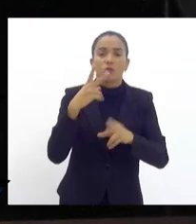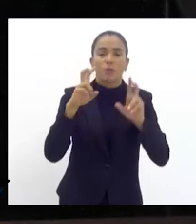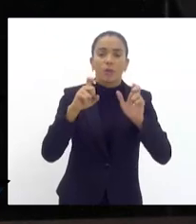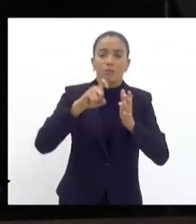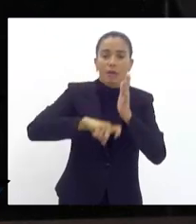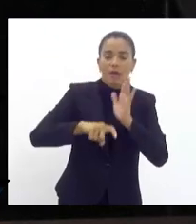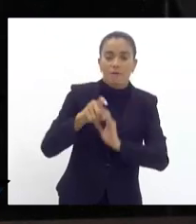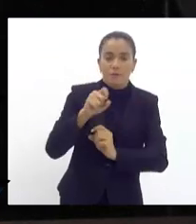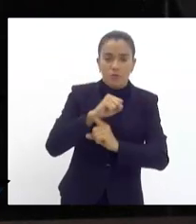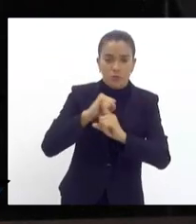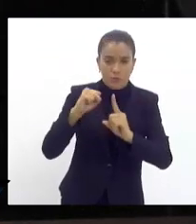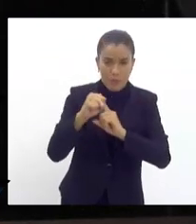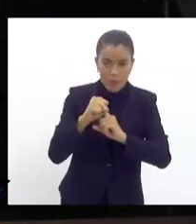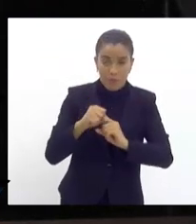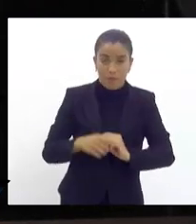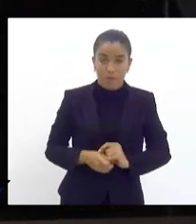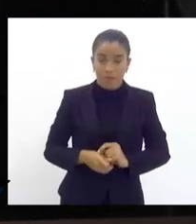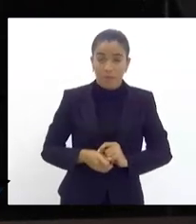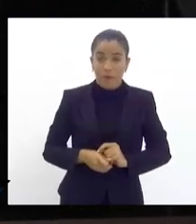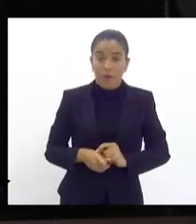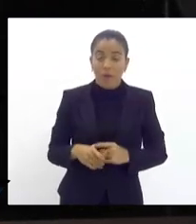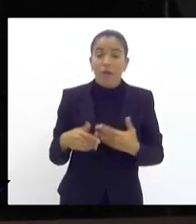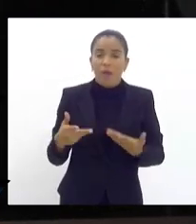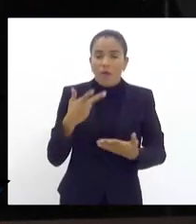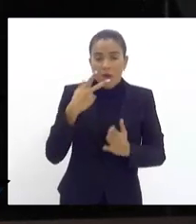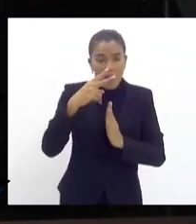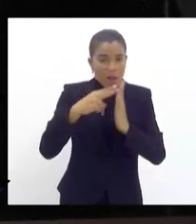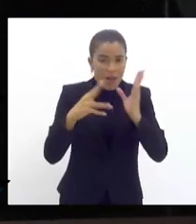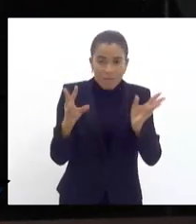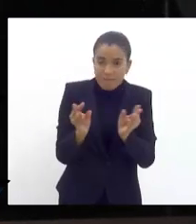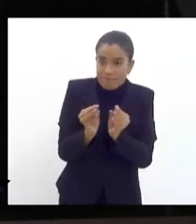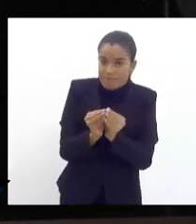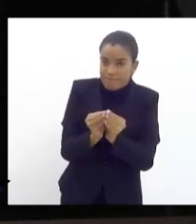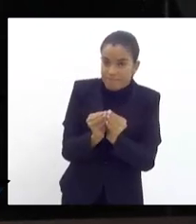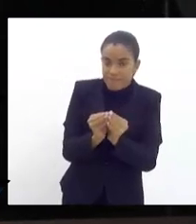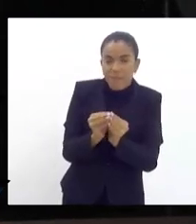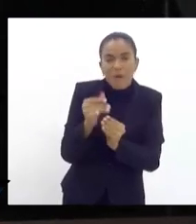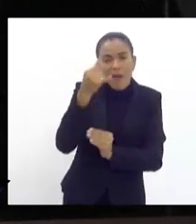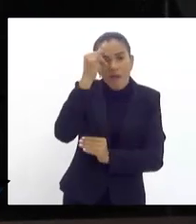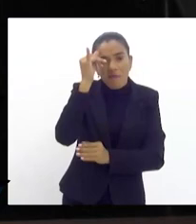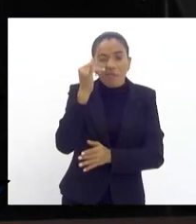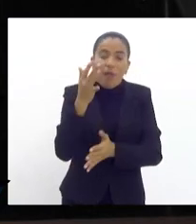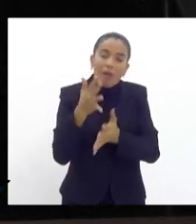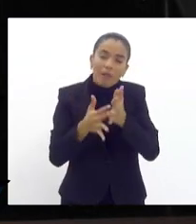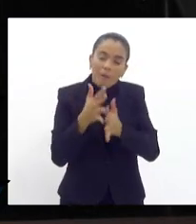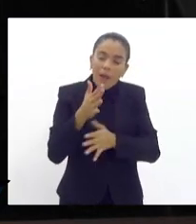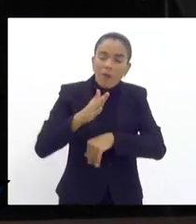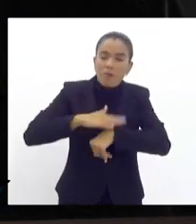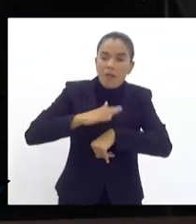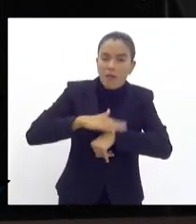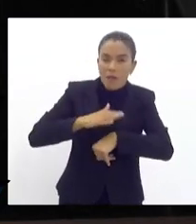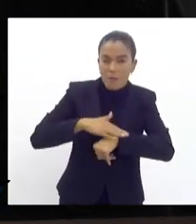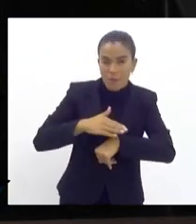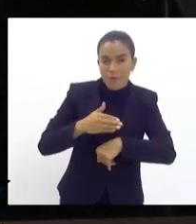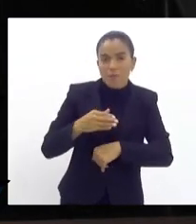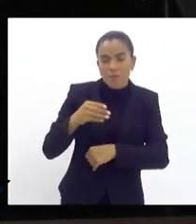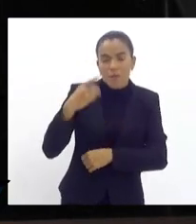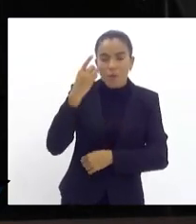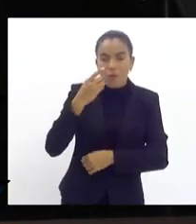e aí eu faço questão de fazer a leitura breve para poder não tomar o tempo do nobre deputado Marcelo Sildino